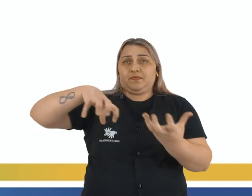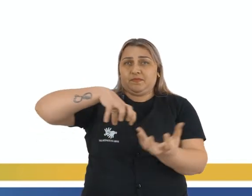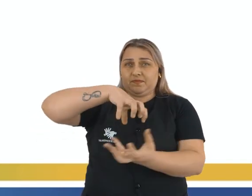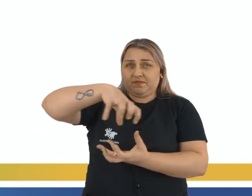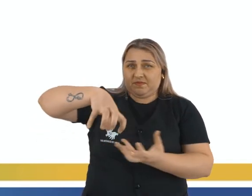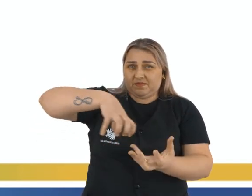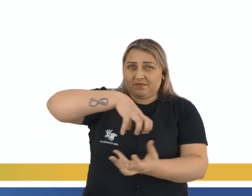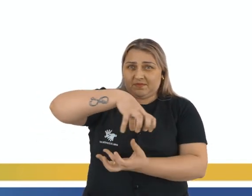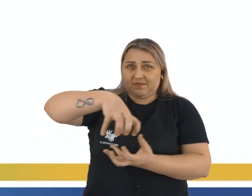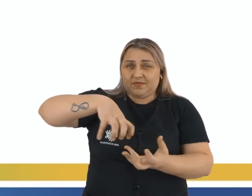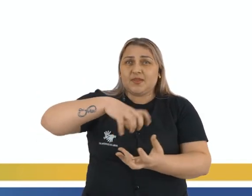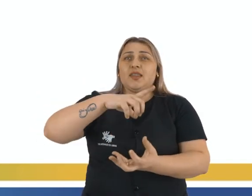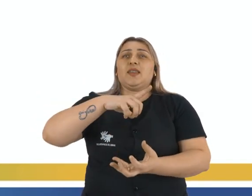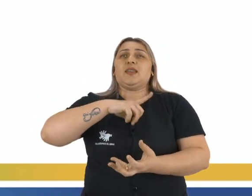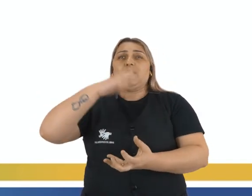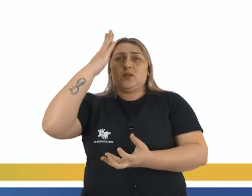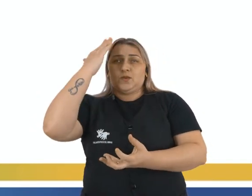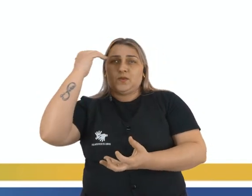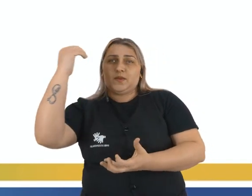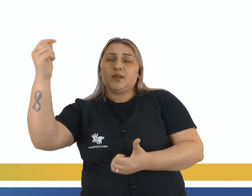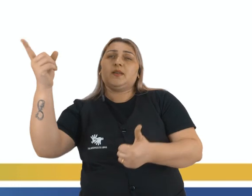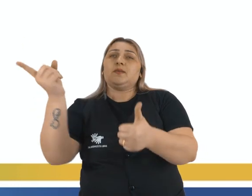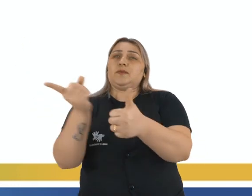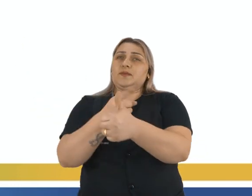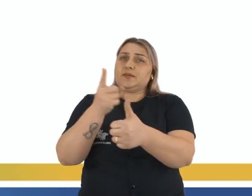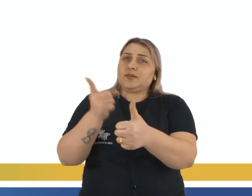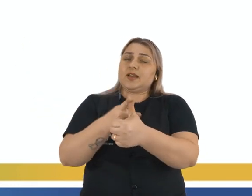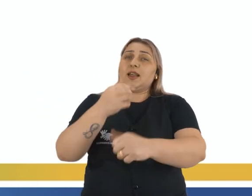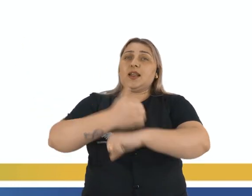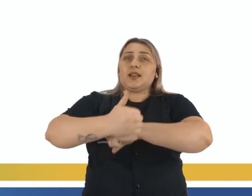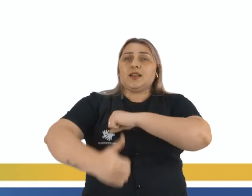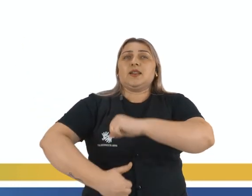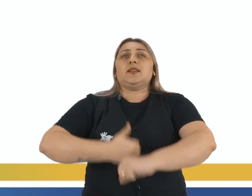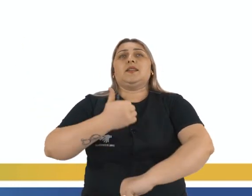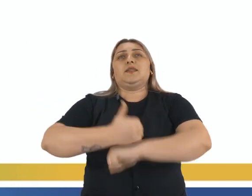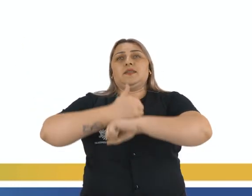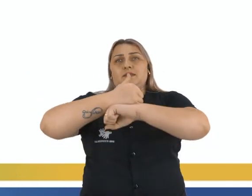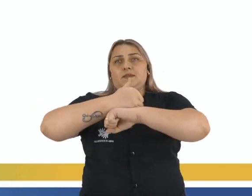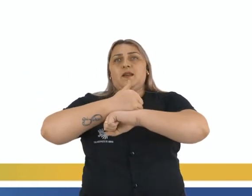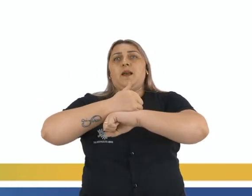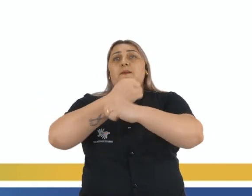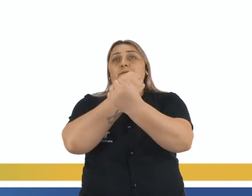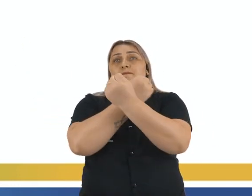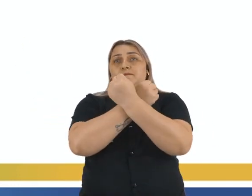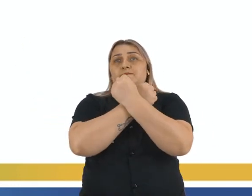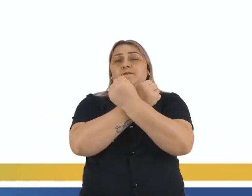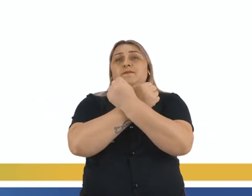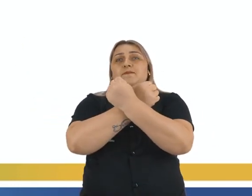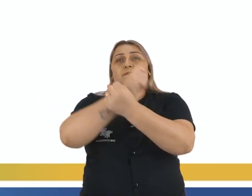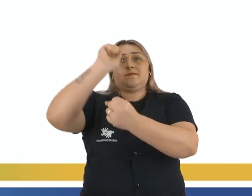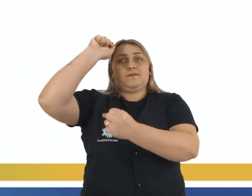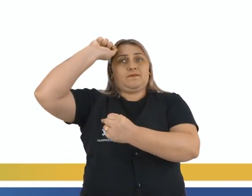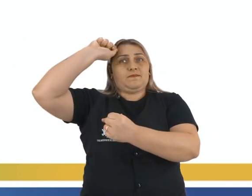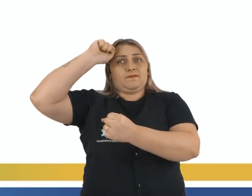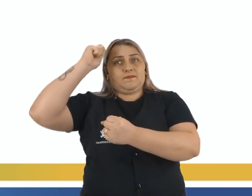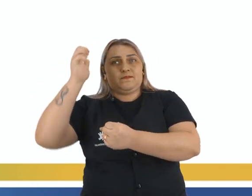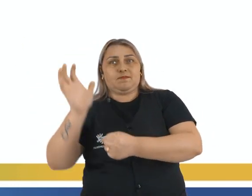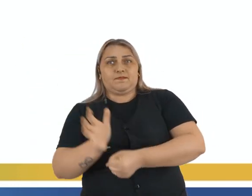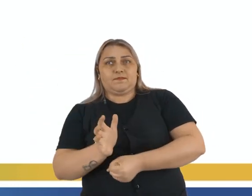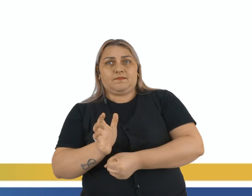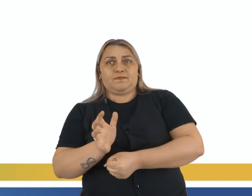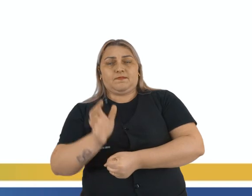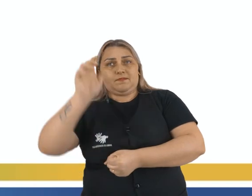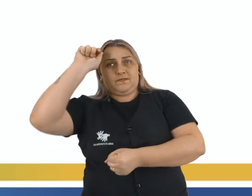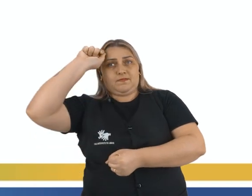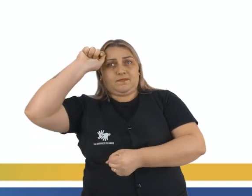que vai ter êxito, a primeira revolta liderada por escravos africanos. Olha a importância